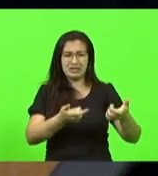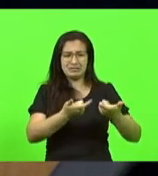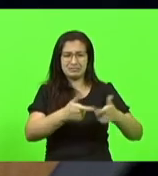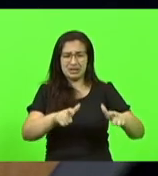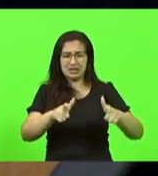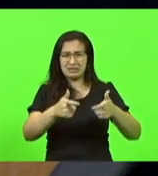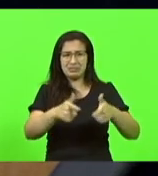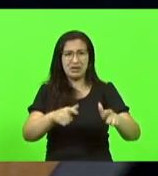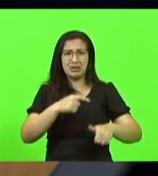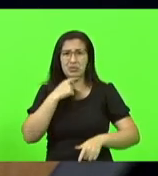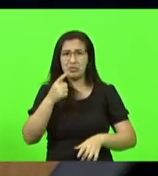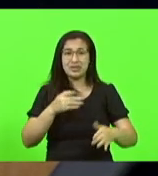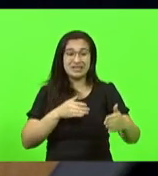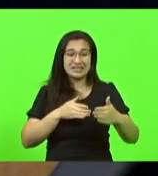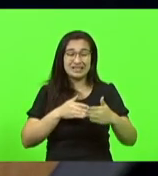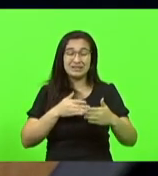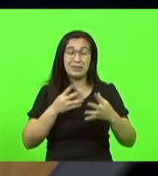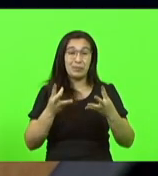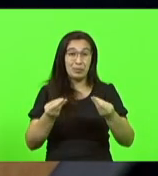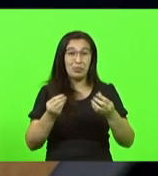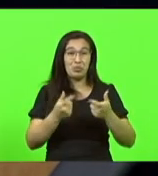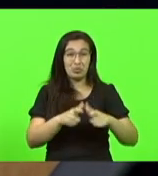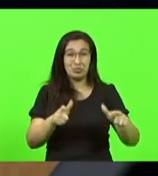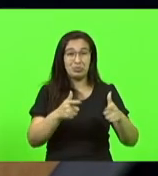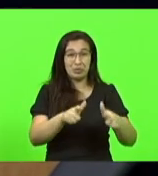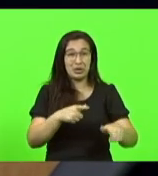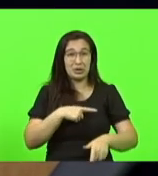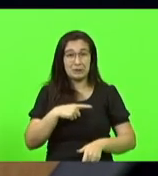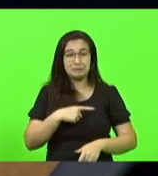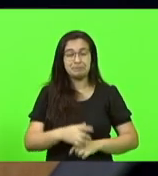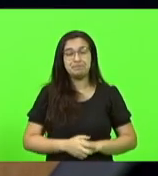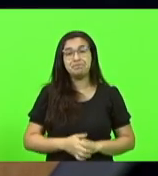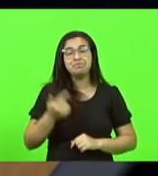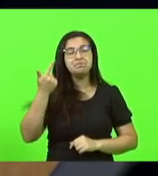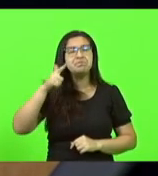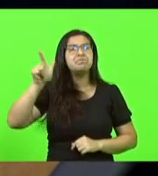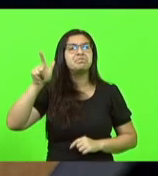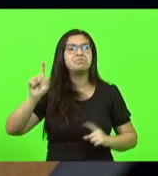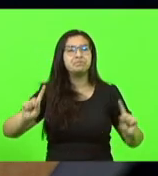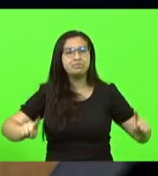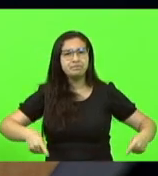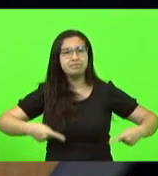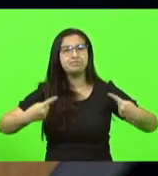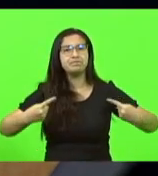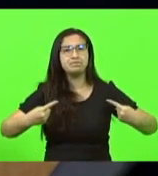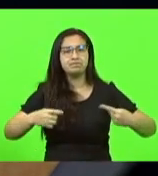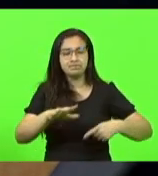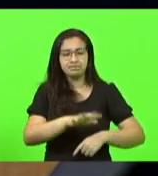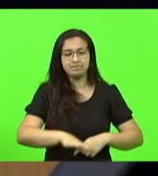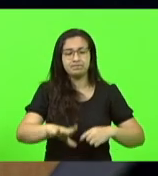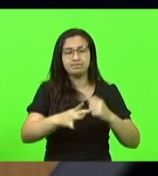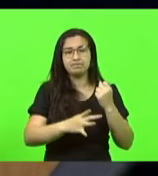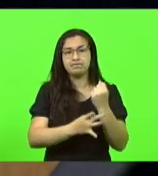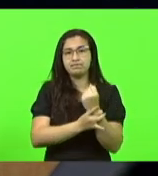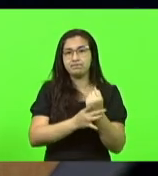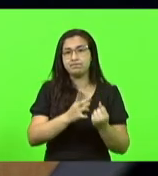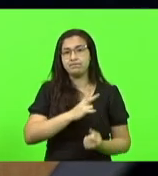trafegabilidade. Temos outros desafios também, na área da segurança pública,